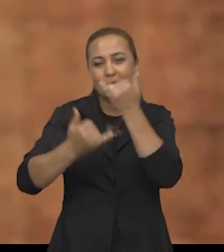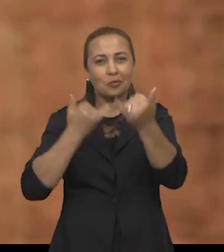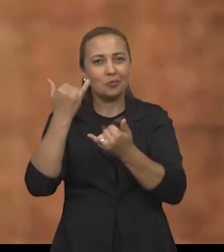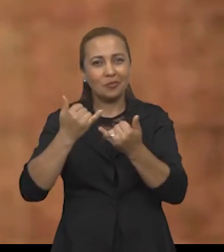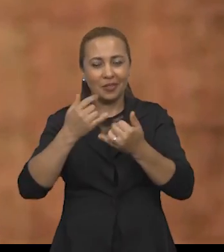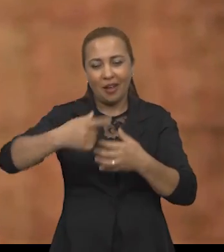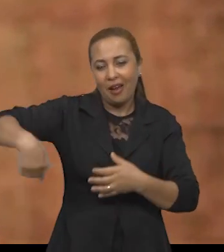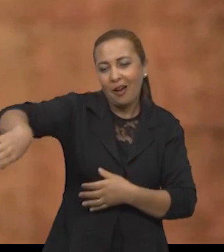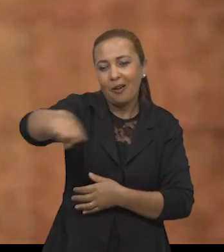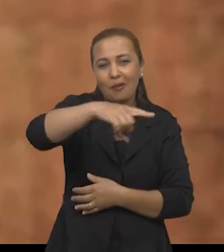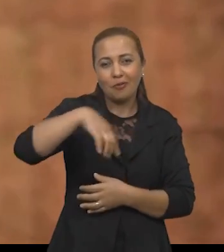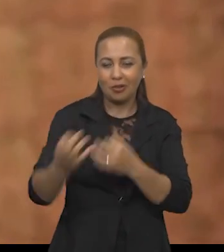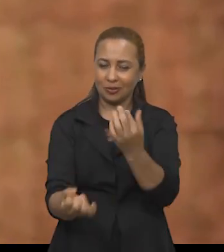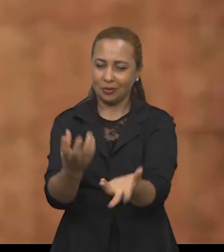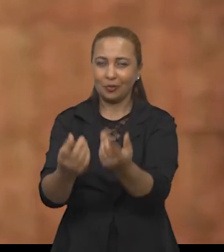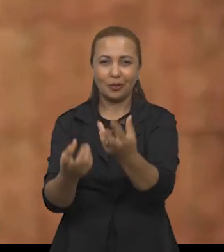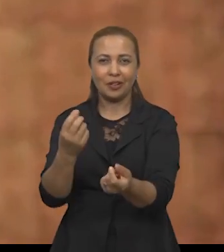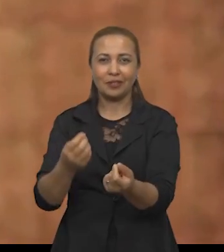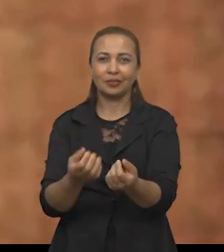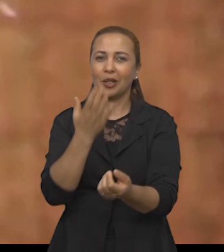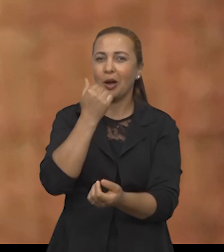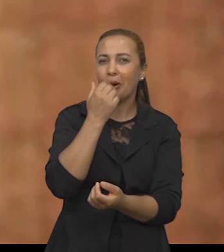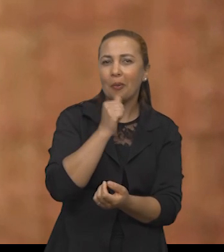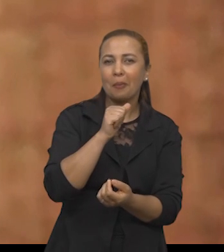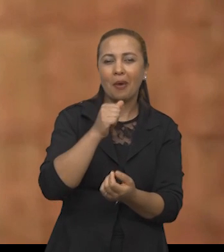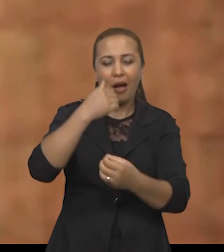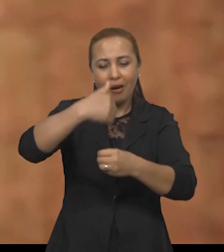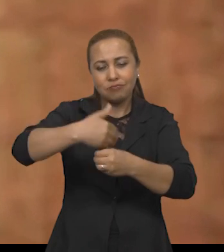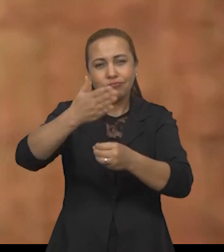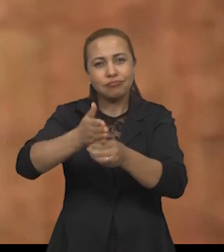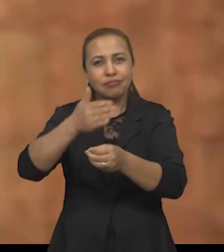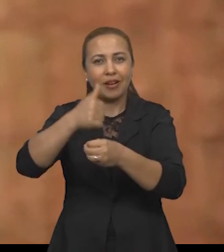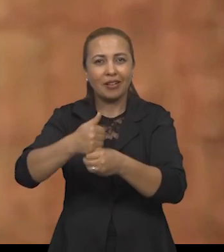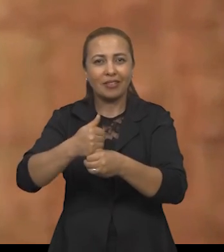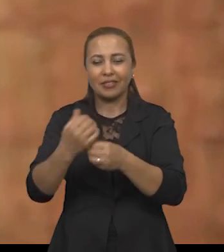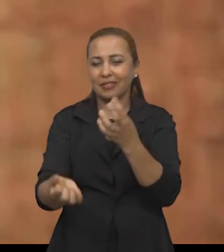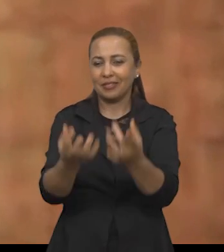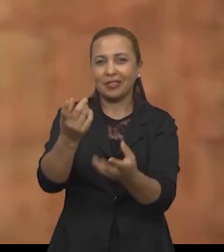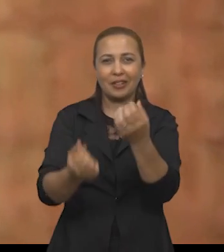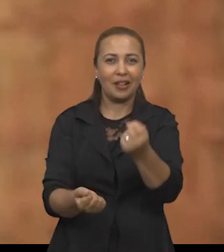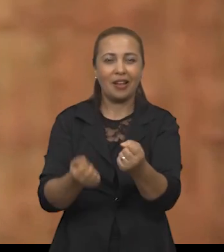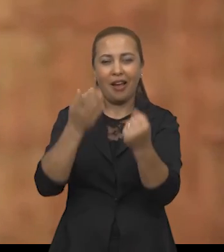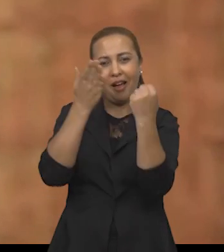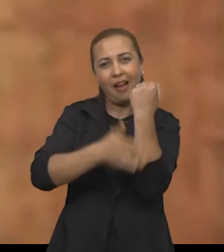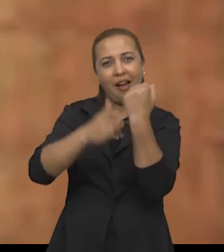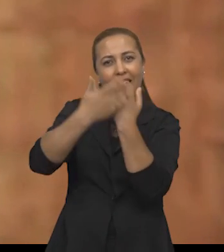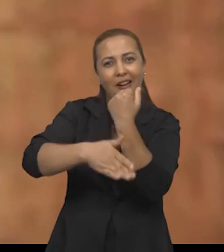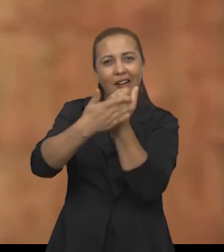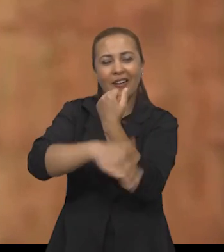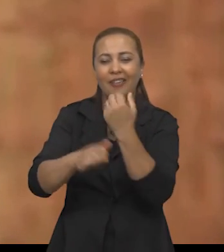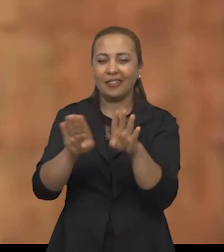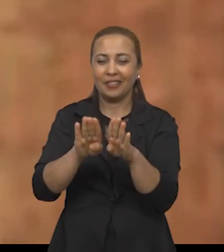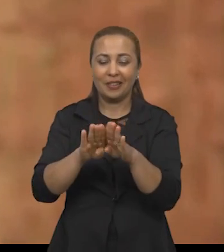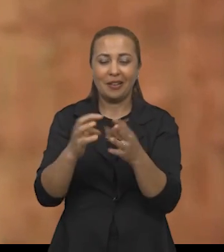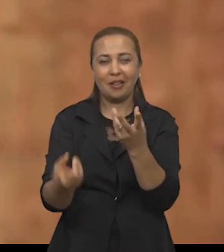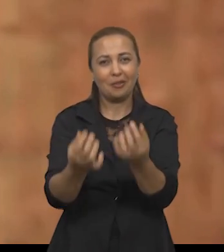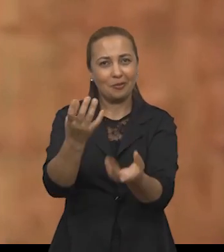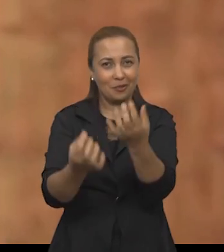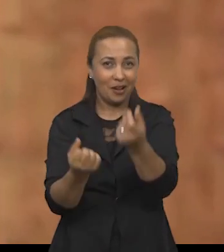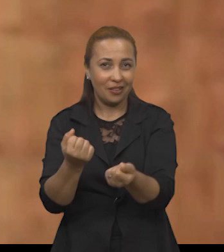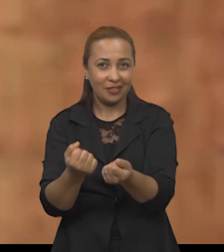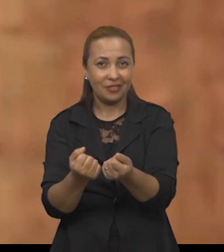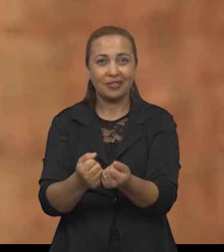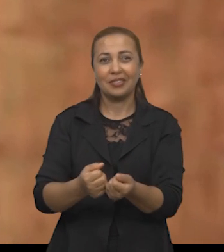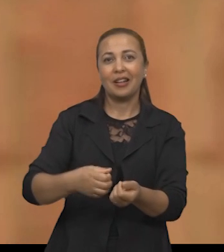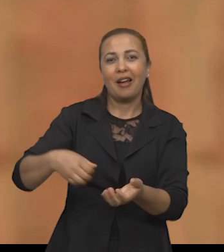em torno da fogueira, comer batata, feita na fogueira, a mandioca feita na fogueira, o